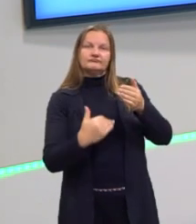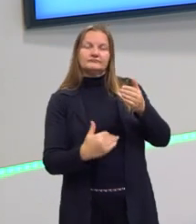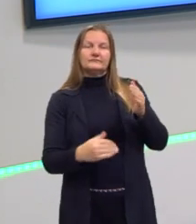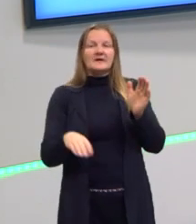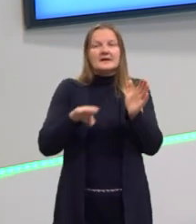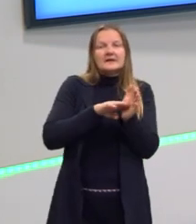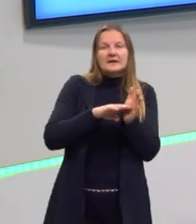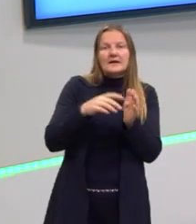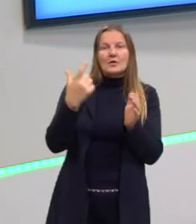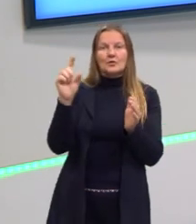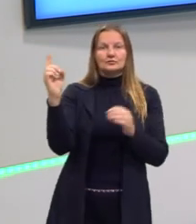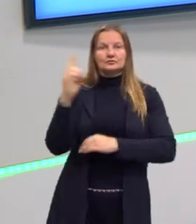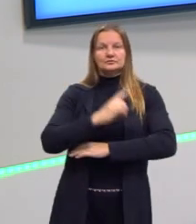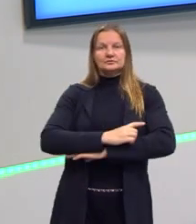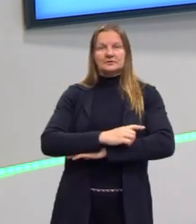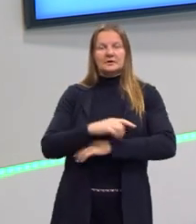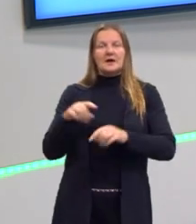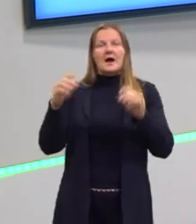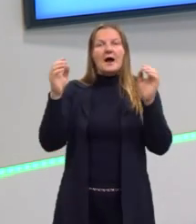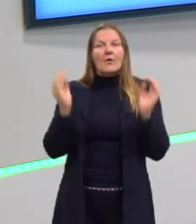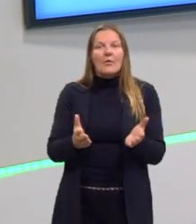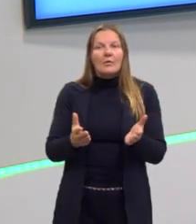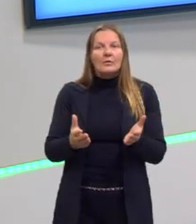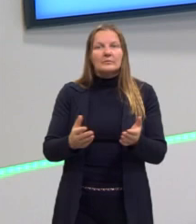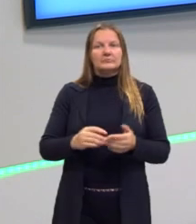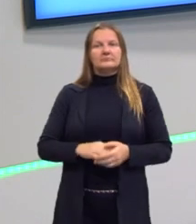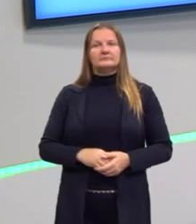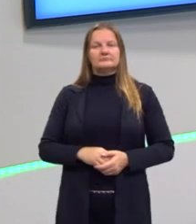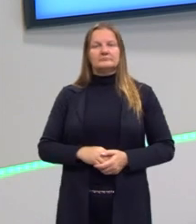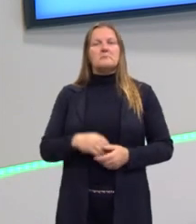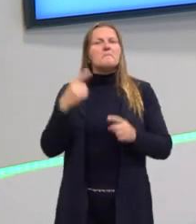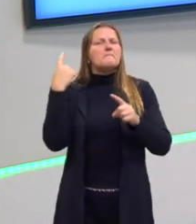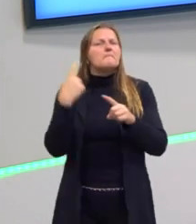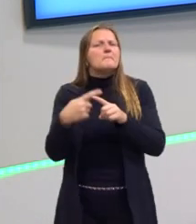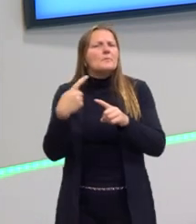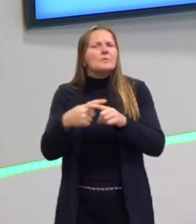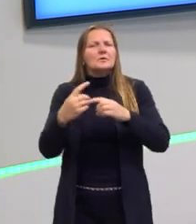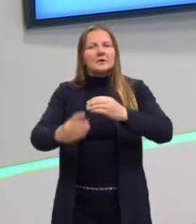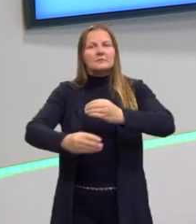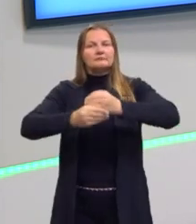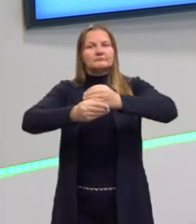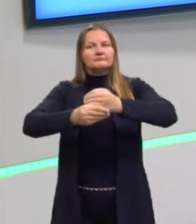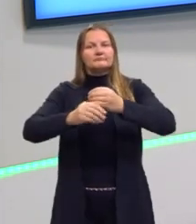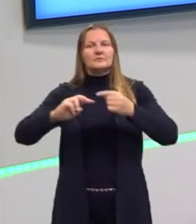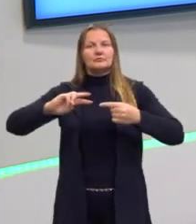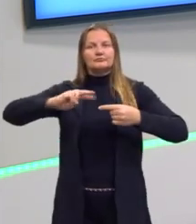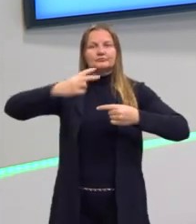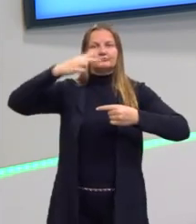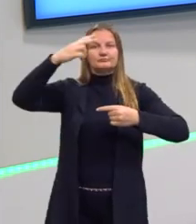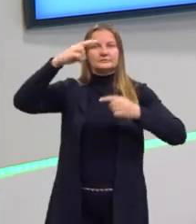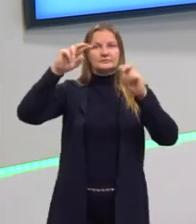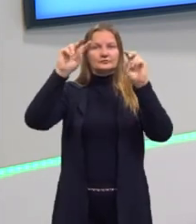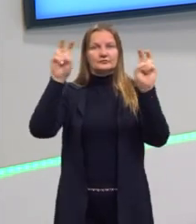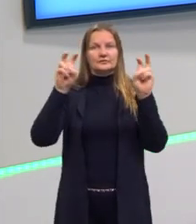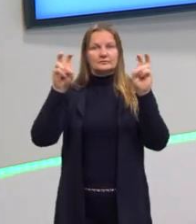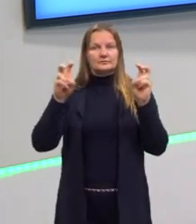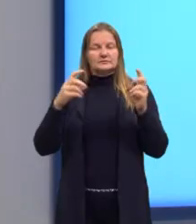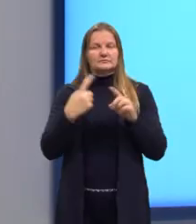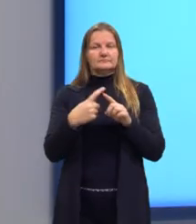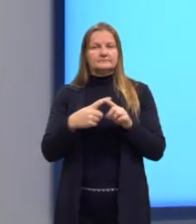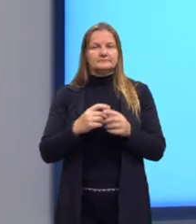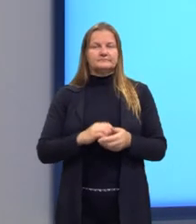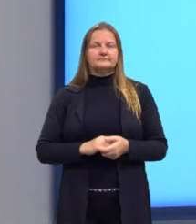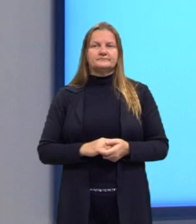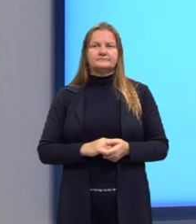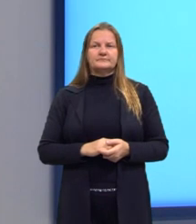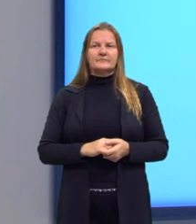dia e agora. E a gente quer entender por que elas auxiliam na progressão temática. O que elas delimitam?